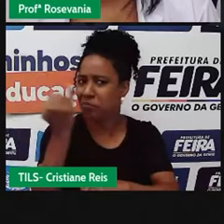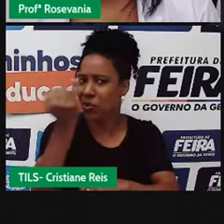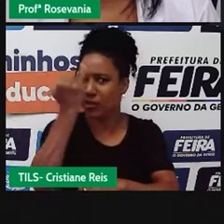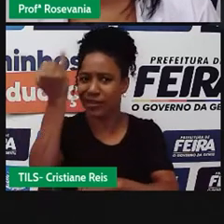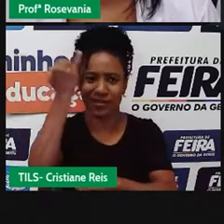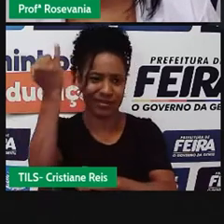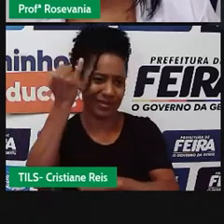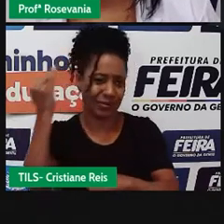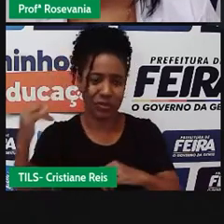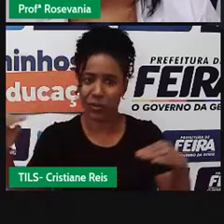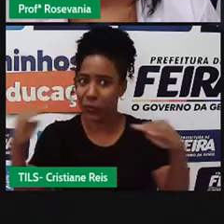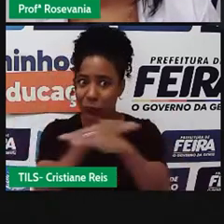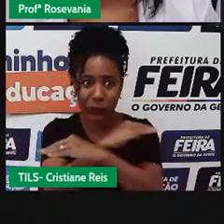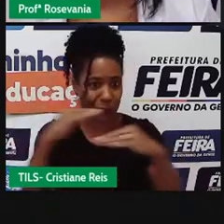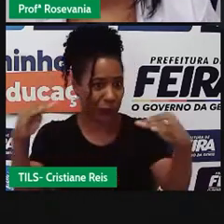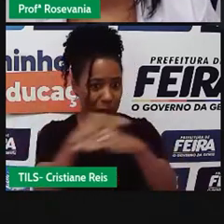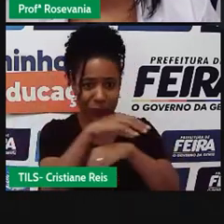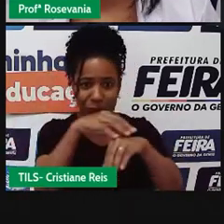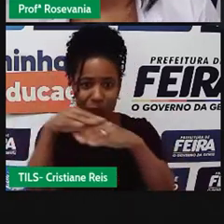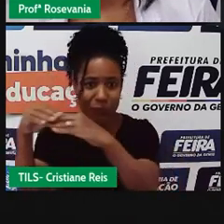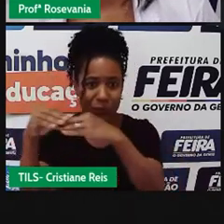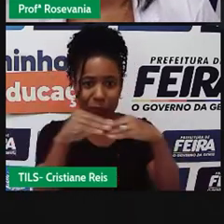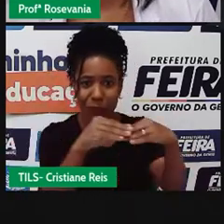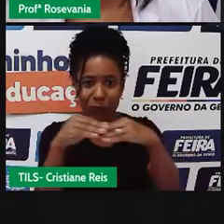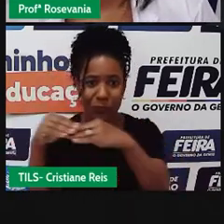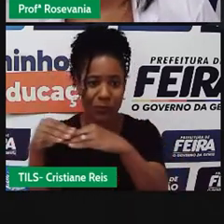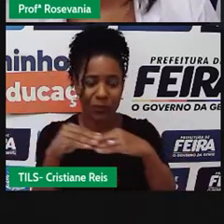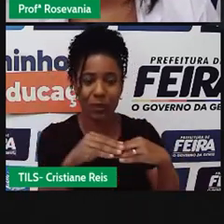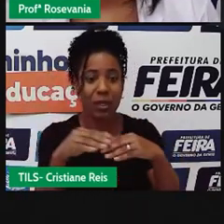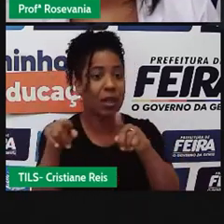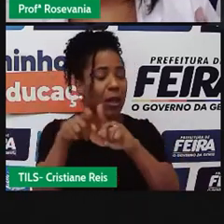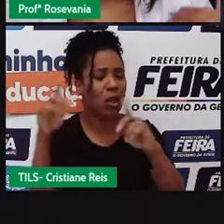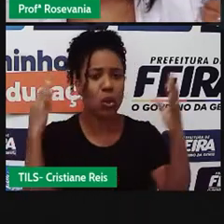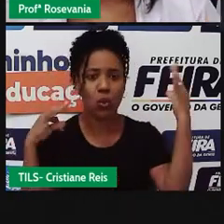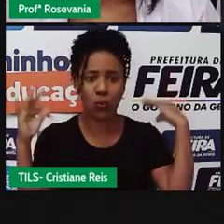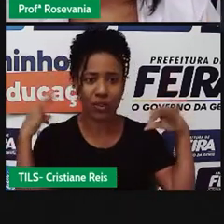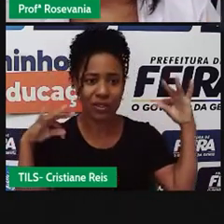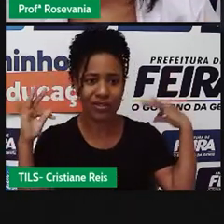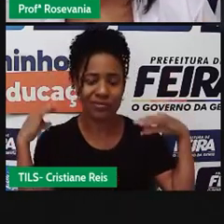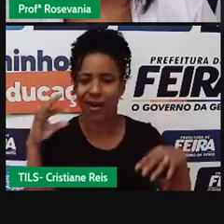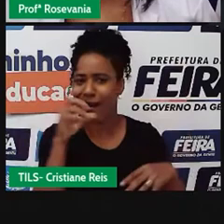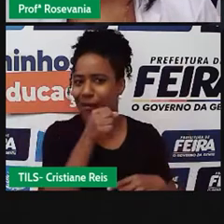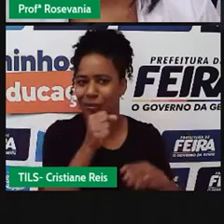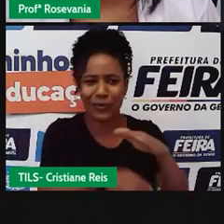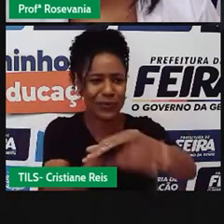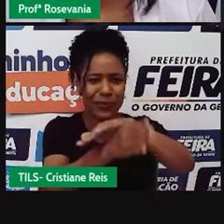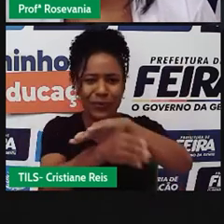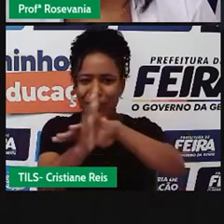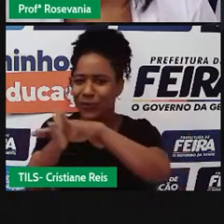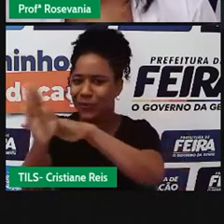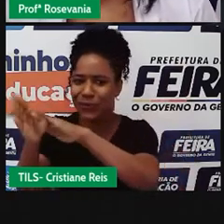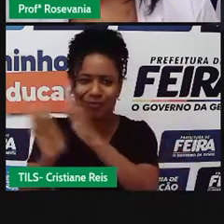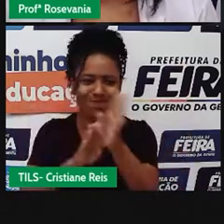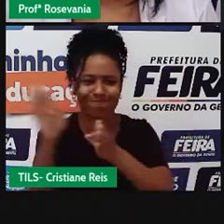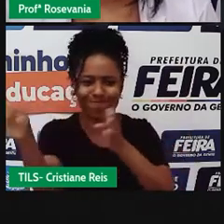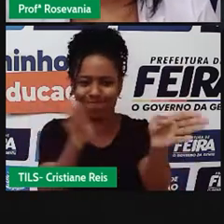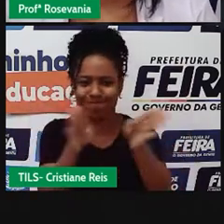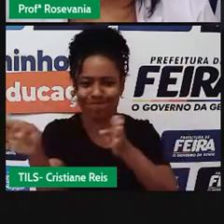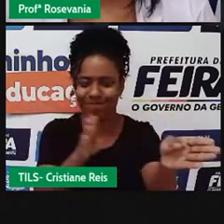turismo, e tudo quanto foi canto se desenvolveu, porque as pessoas puderam se locomover no espaço.